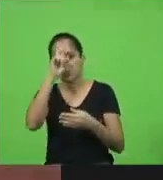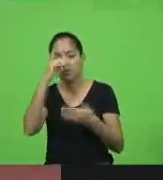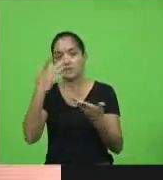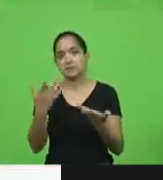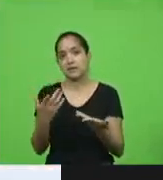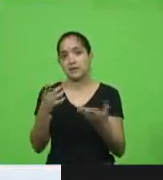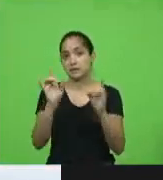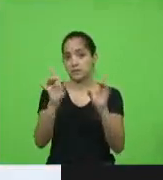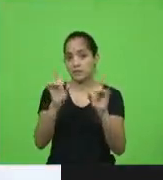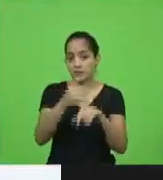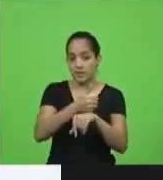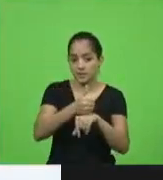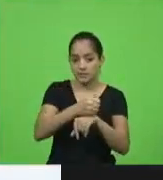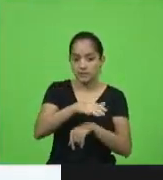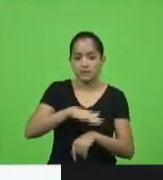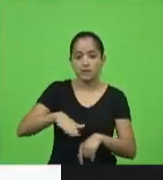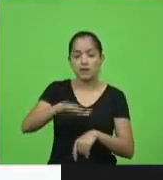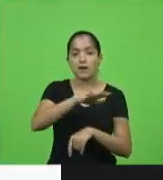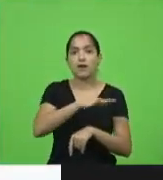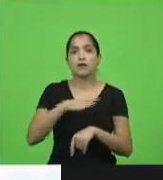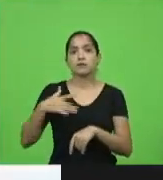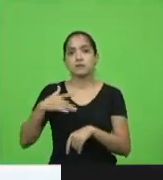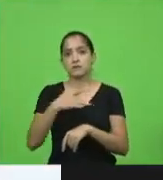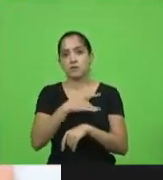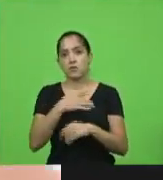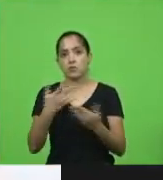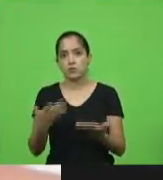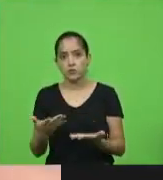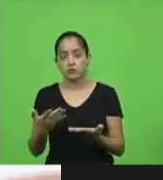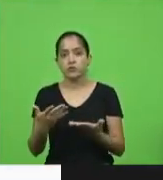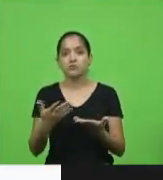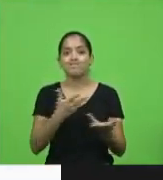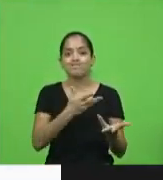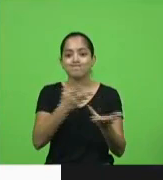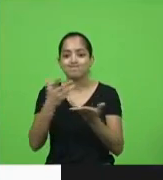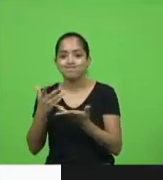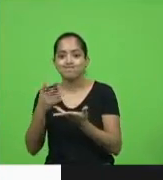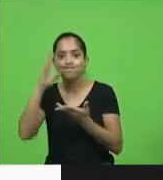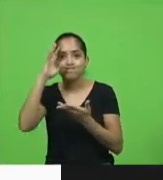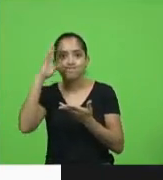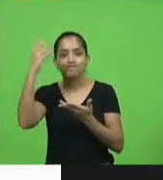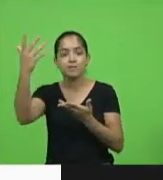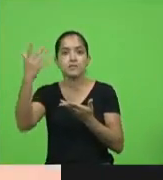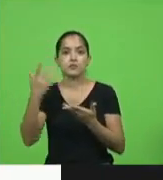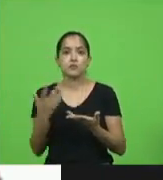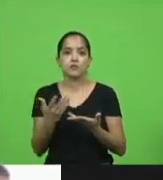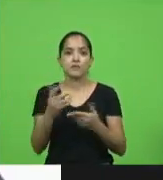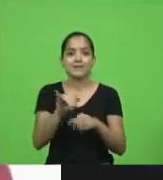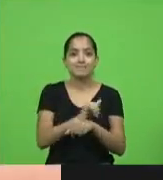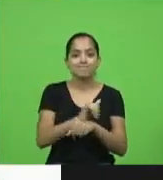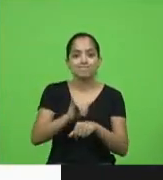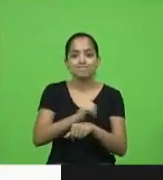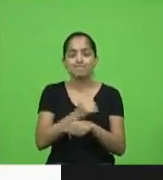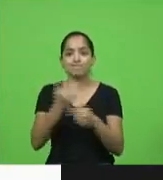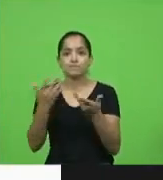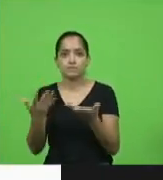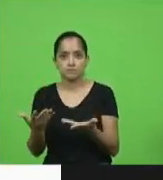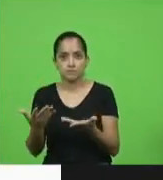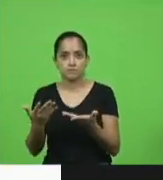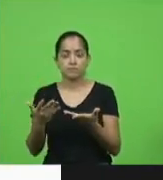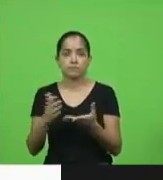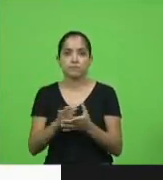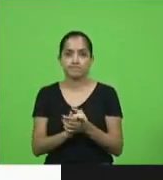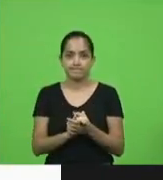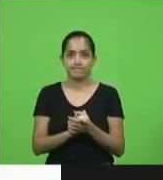especialistas em saúde pública para buscar saídas em meio à superação